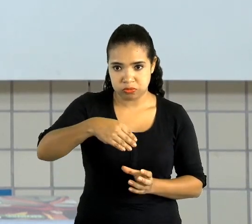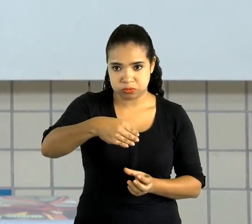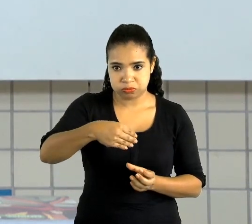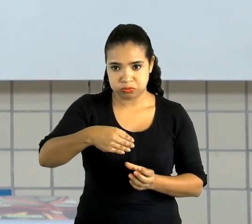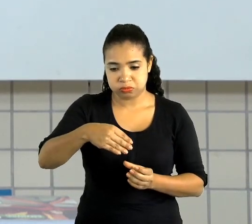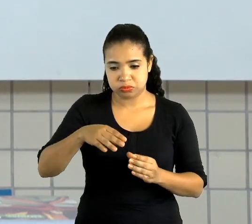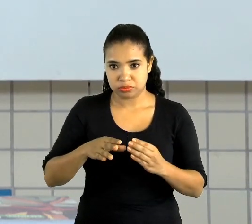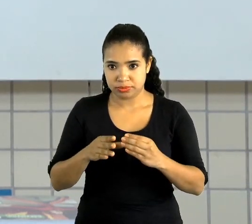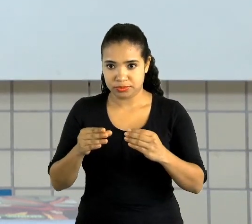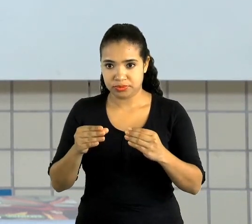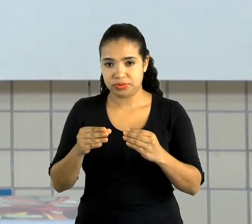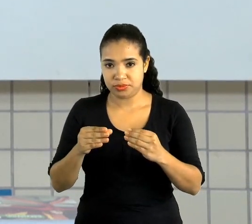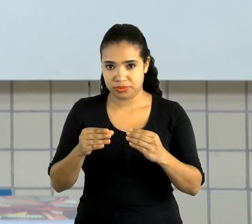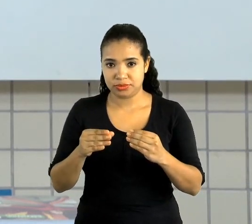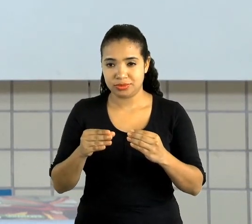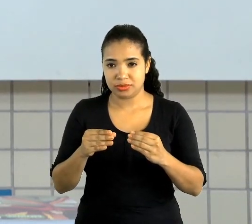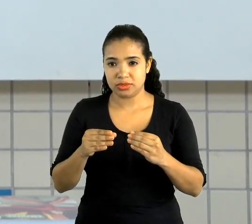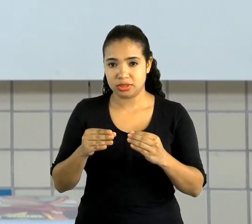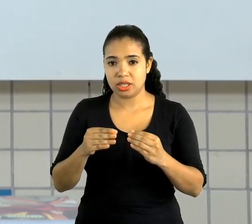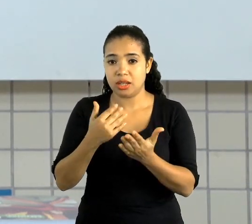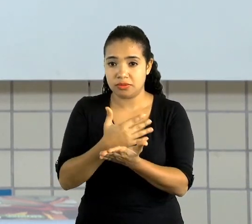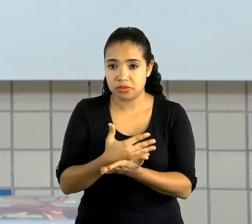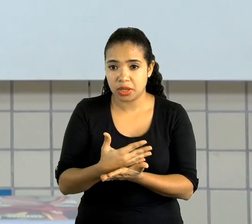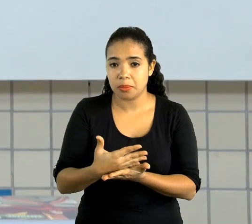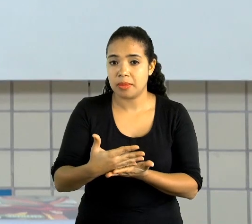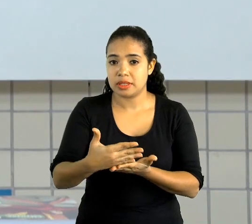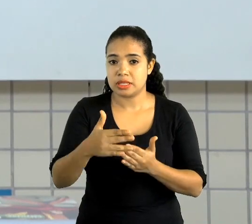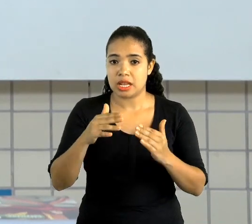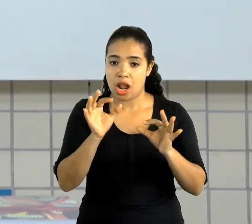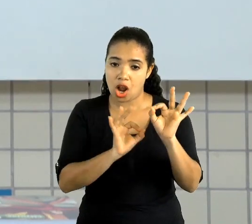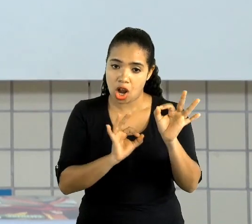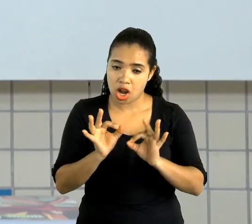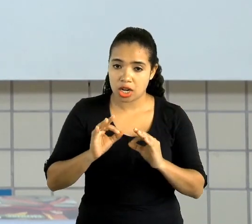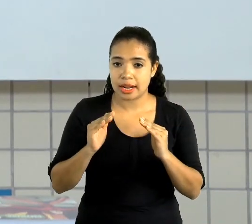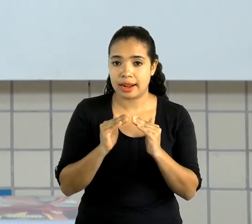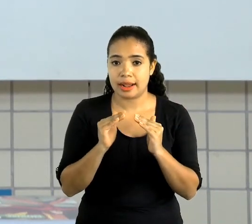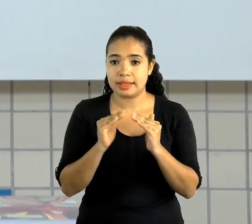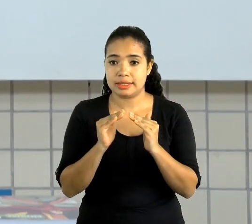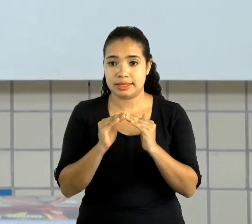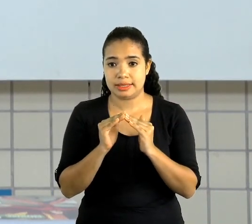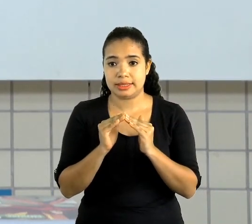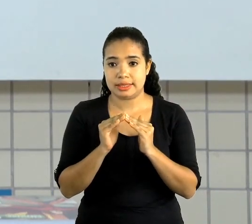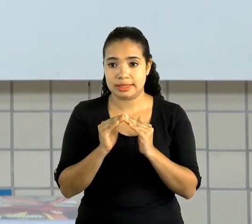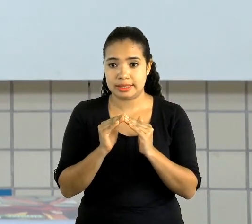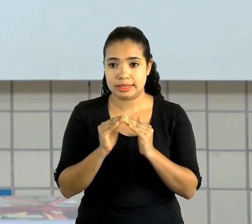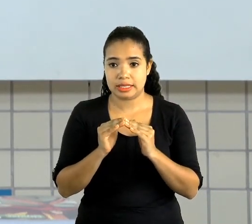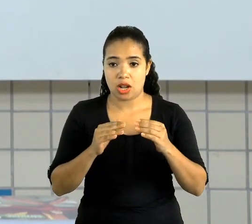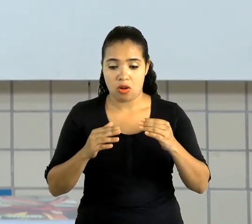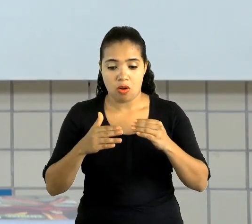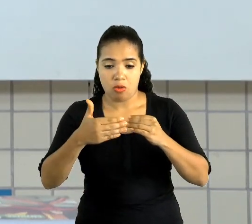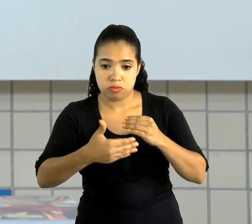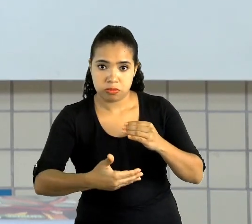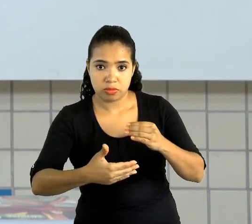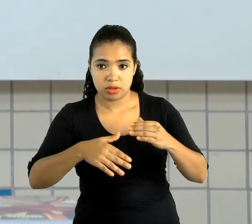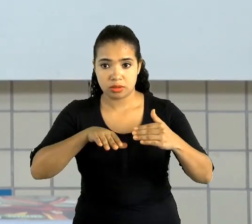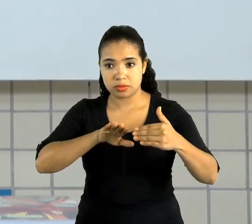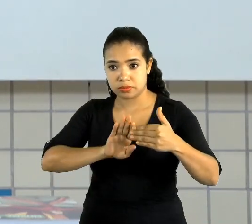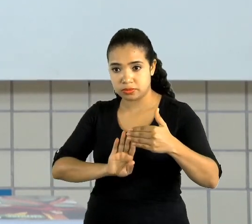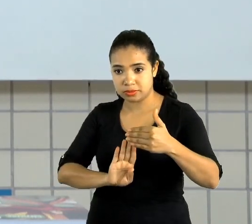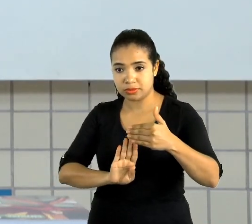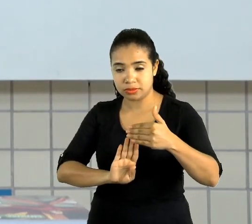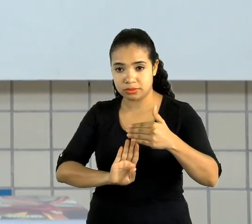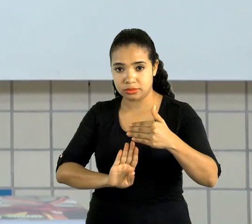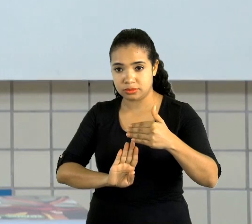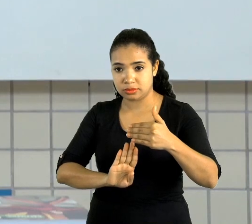começar a dar forma a nossa casinha. A nossa casinha, a parte da frente e a parte de trás,